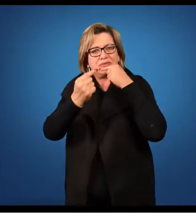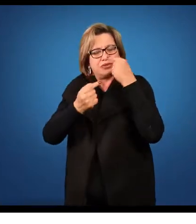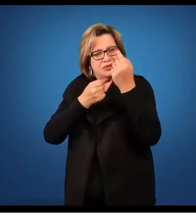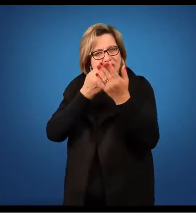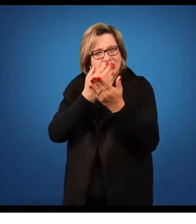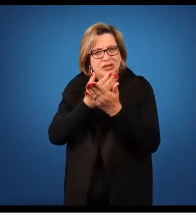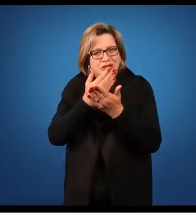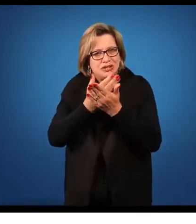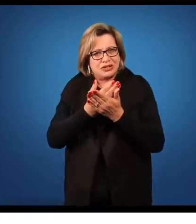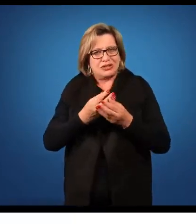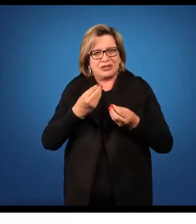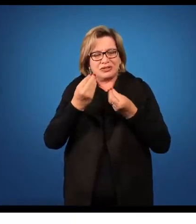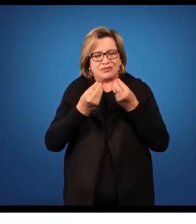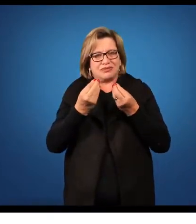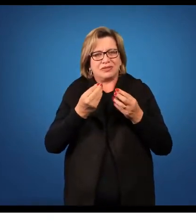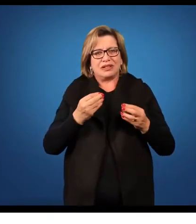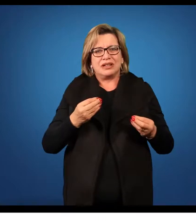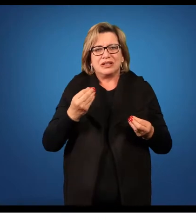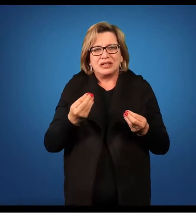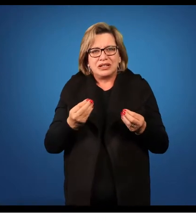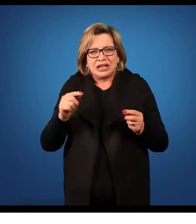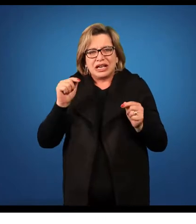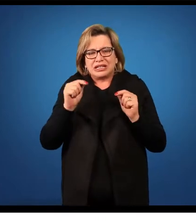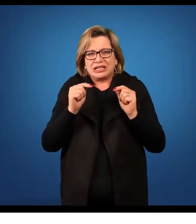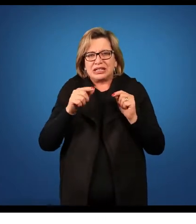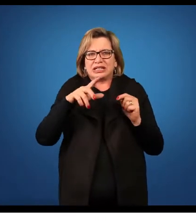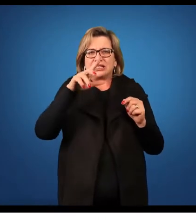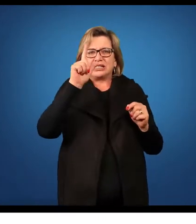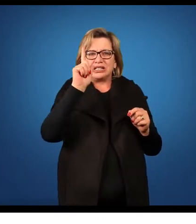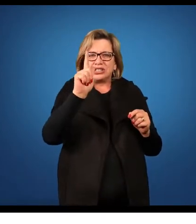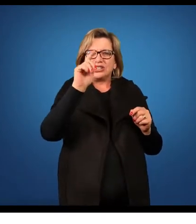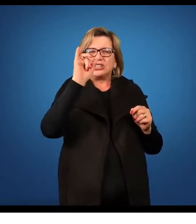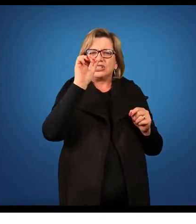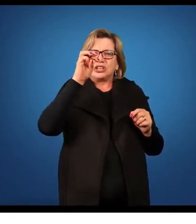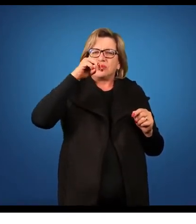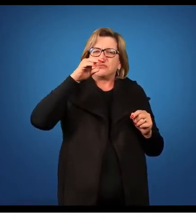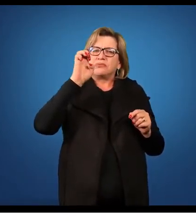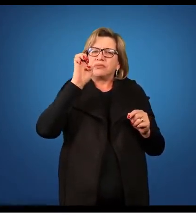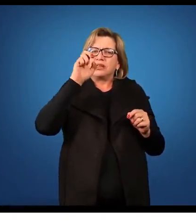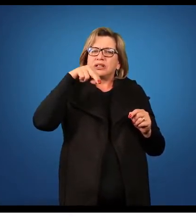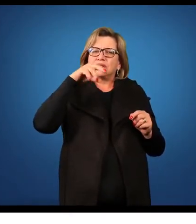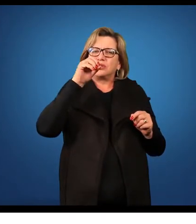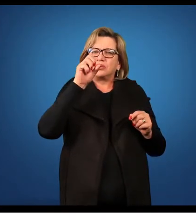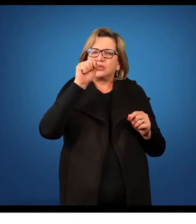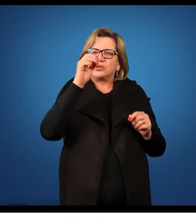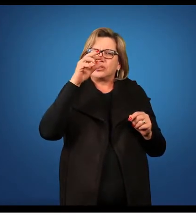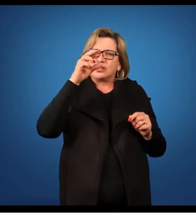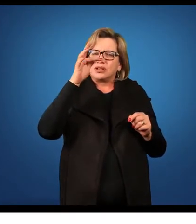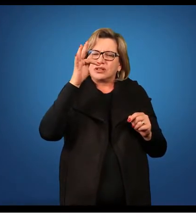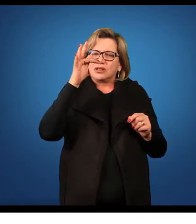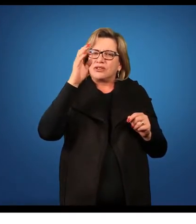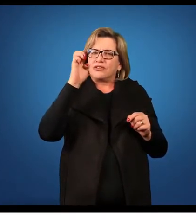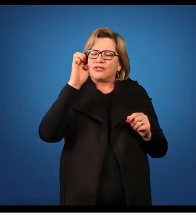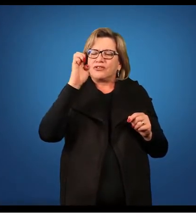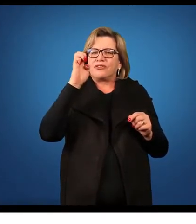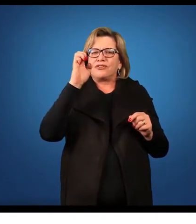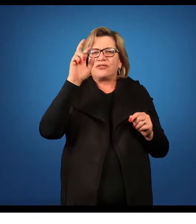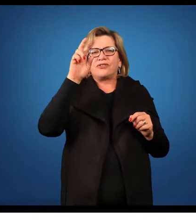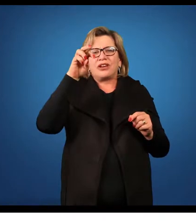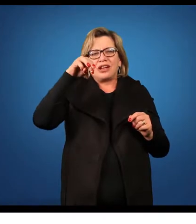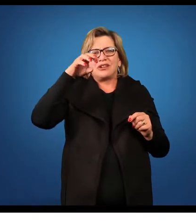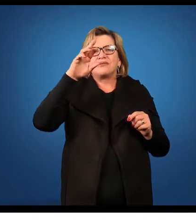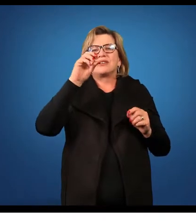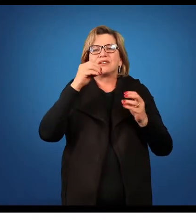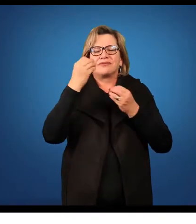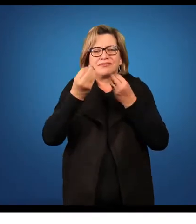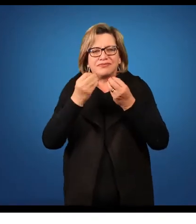em gimnospermas e angiospermas, na qual o gametófito cresce dentro e protegido por tecidos